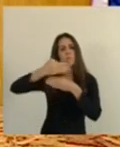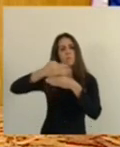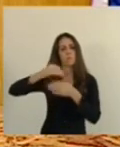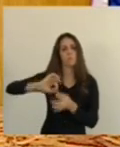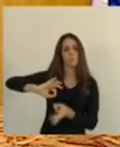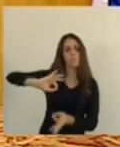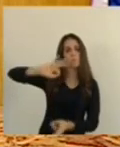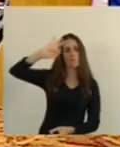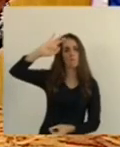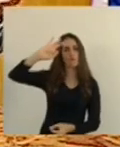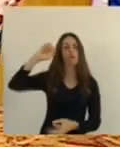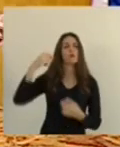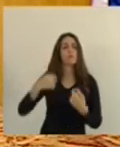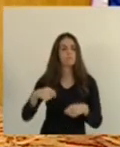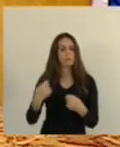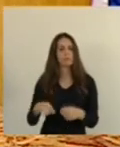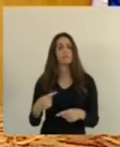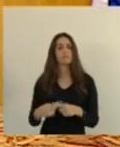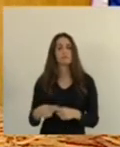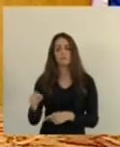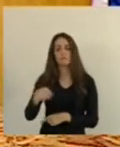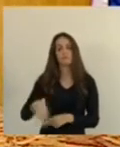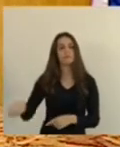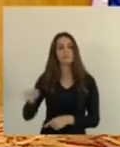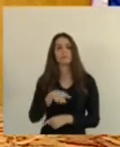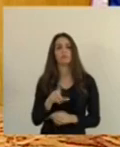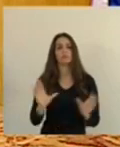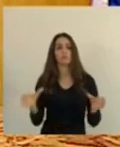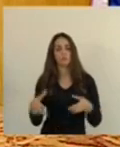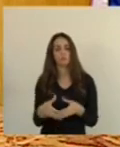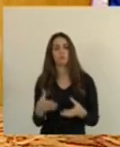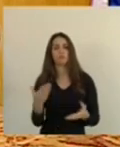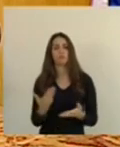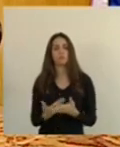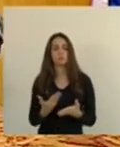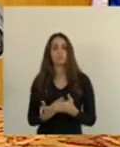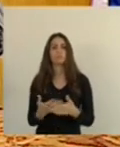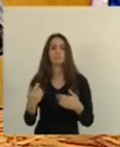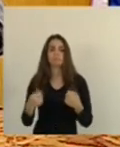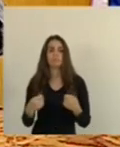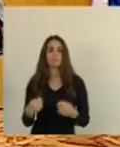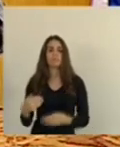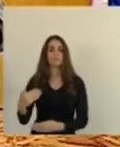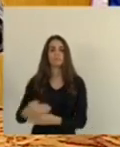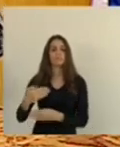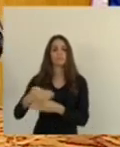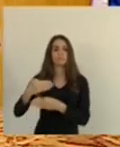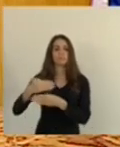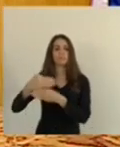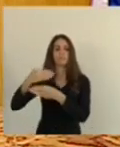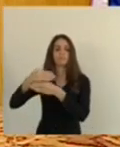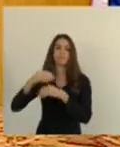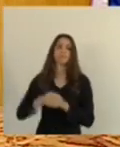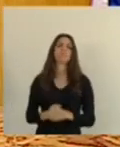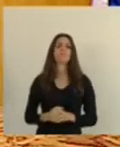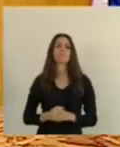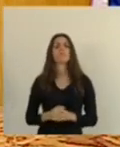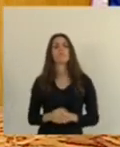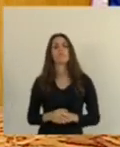comunidade escolar, essa necessidade. E, por fim, Sr. Presidente, nas indicações aprovadas,